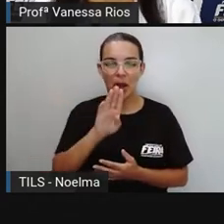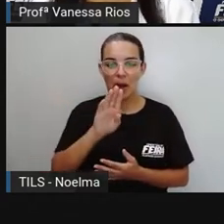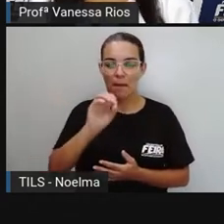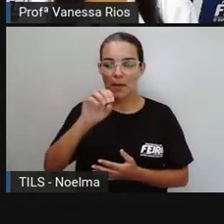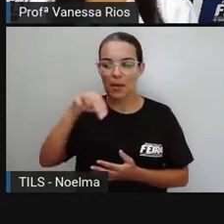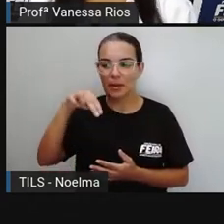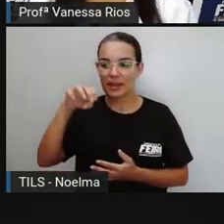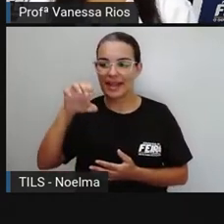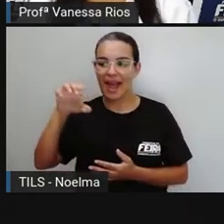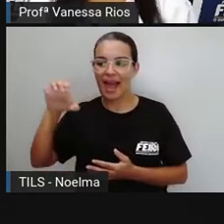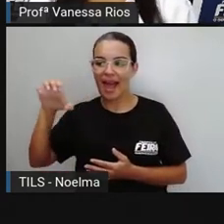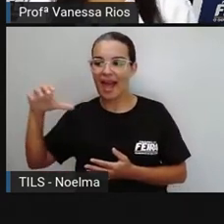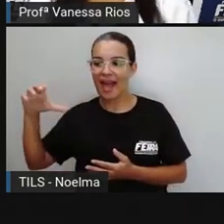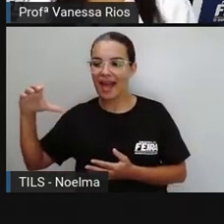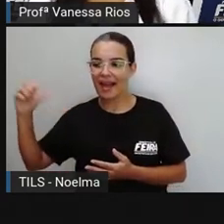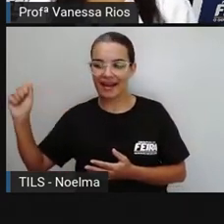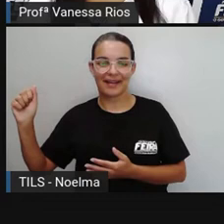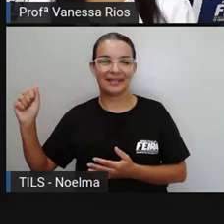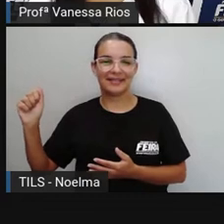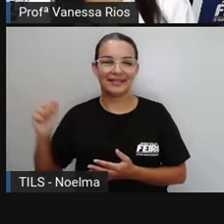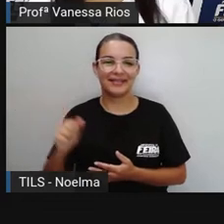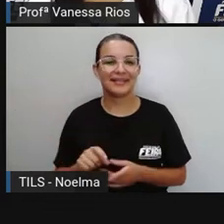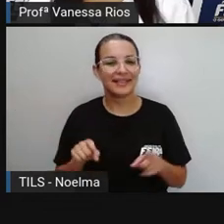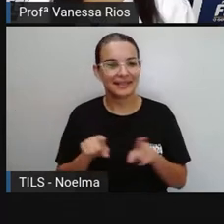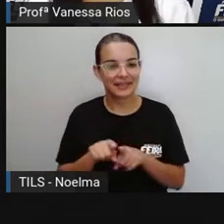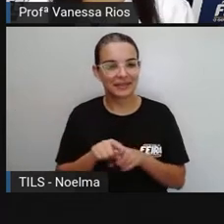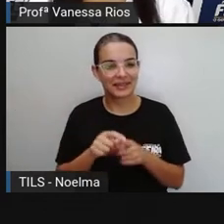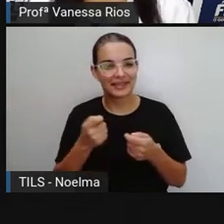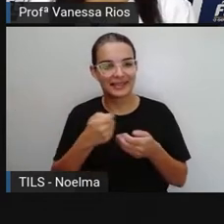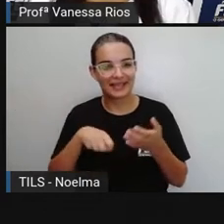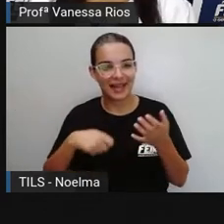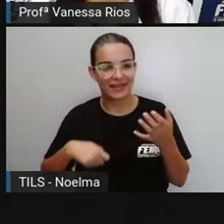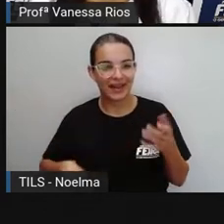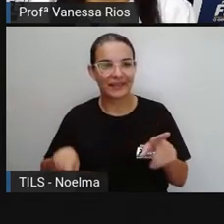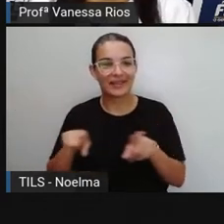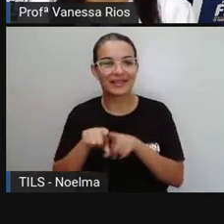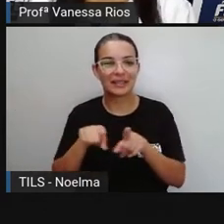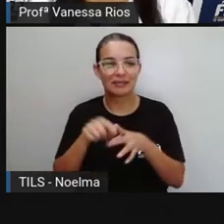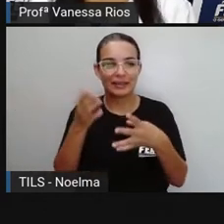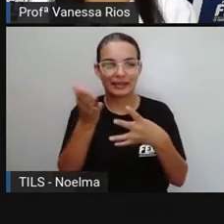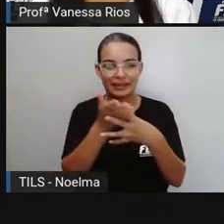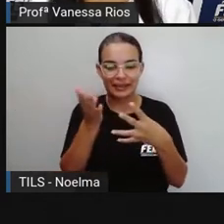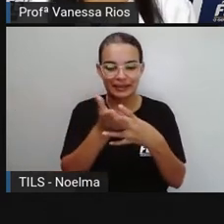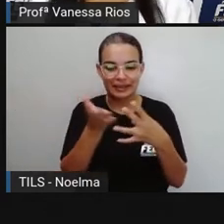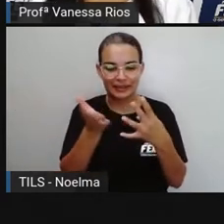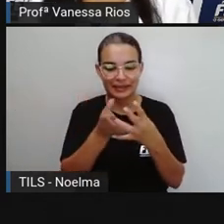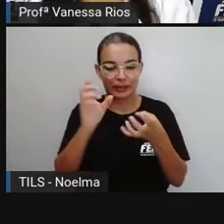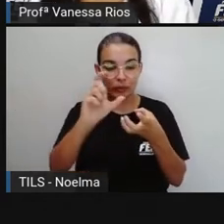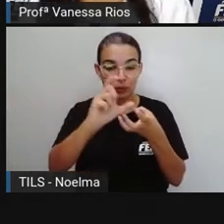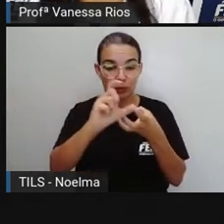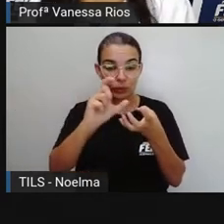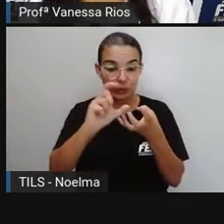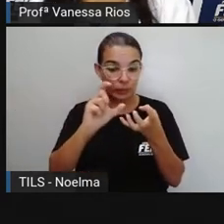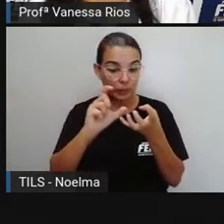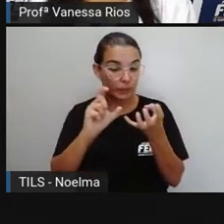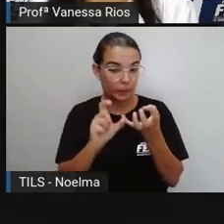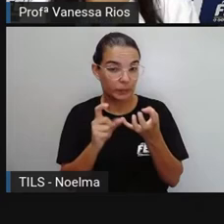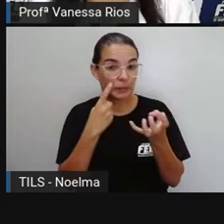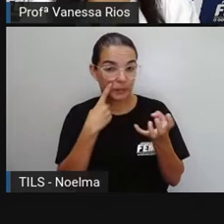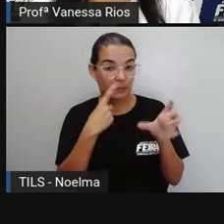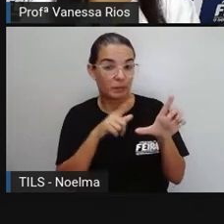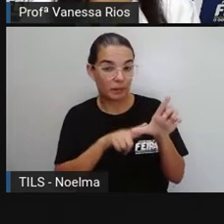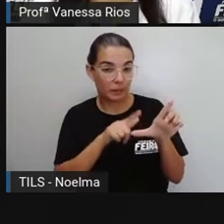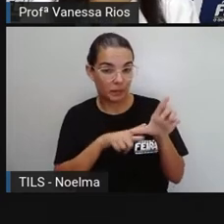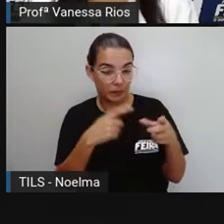Boneca. Olha só. A Pró também escreveu aí a palavra boneca, né? A gente já observou aí as letras que são